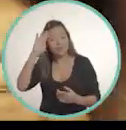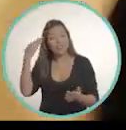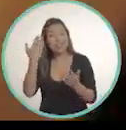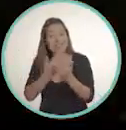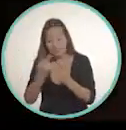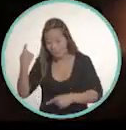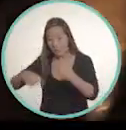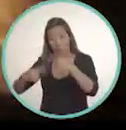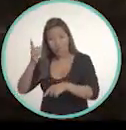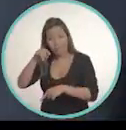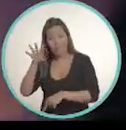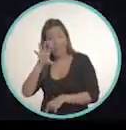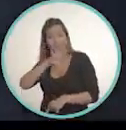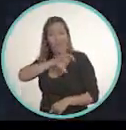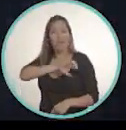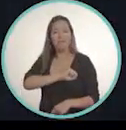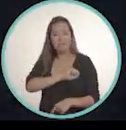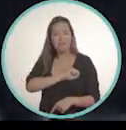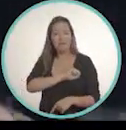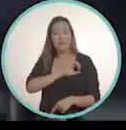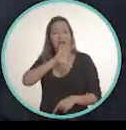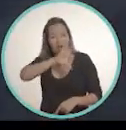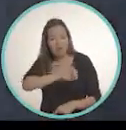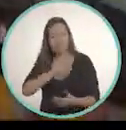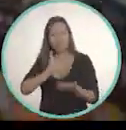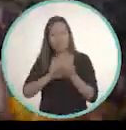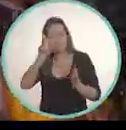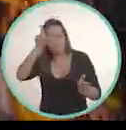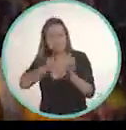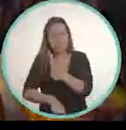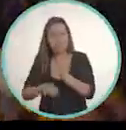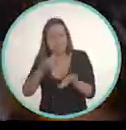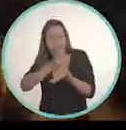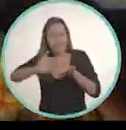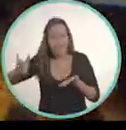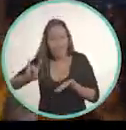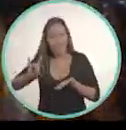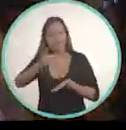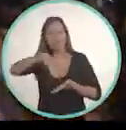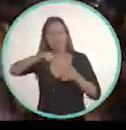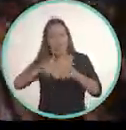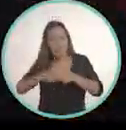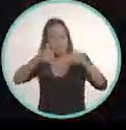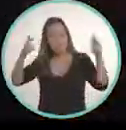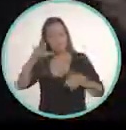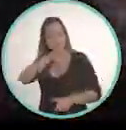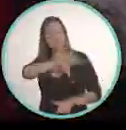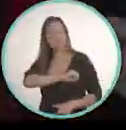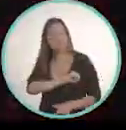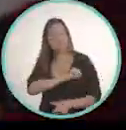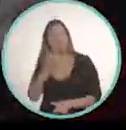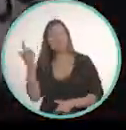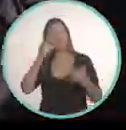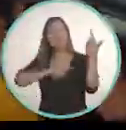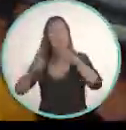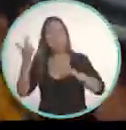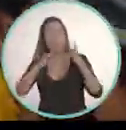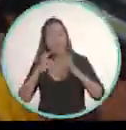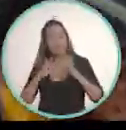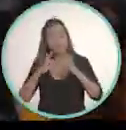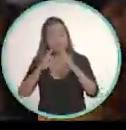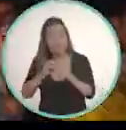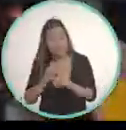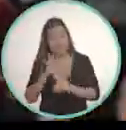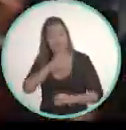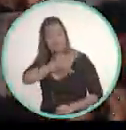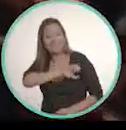política se faz com amor. Política se faz com amor. Menos ódio, mais amor. É assim que a gente ganha praça, rua